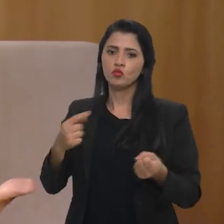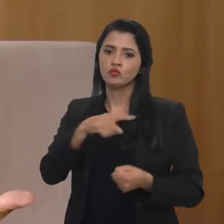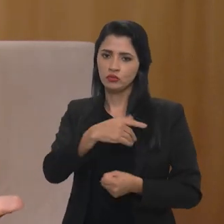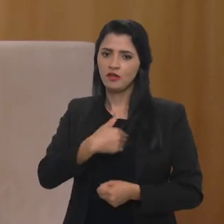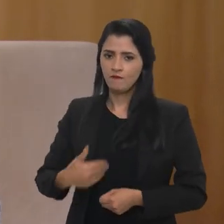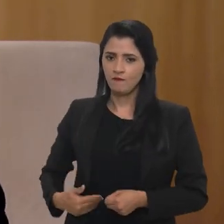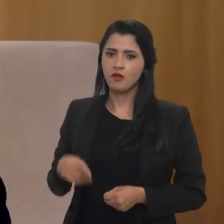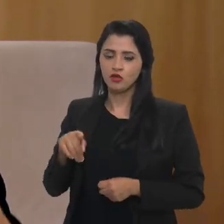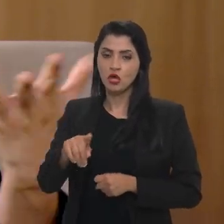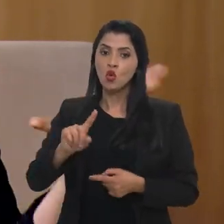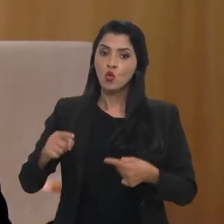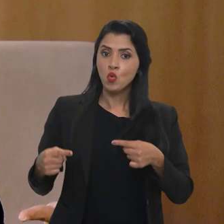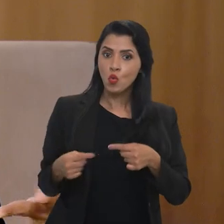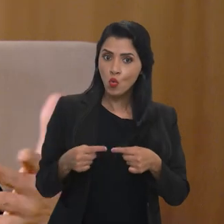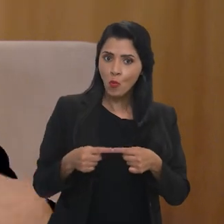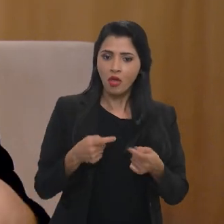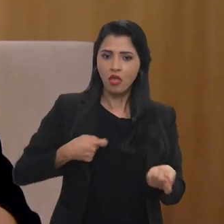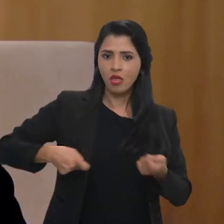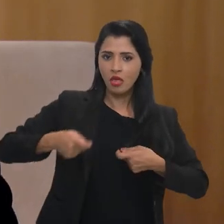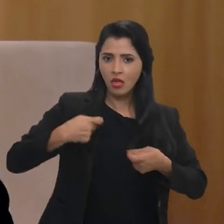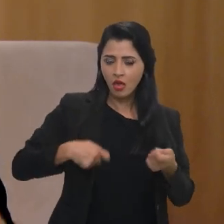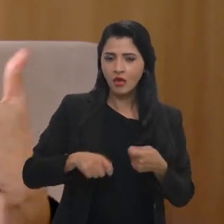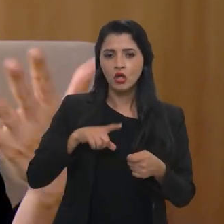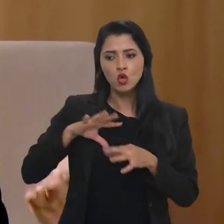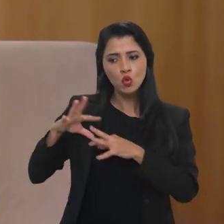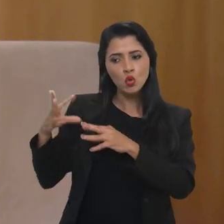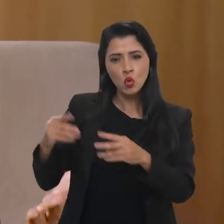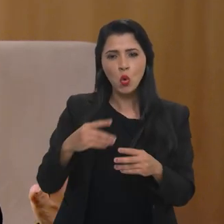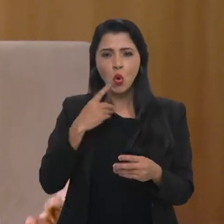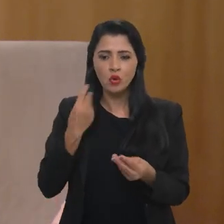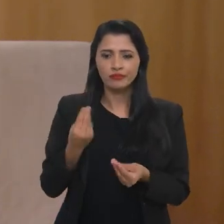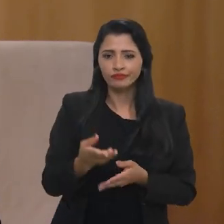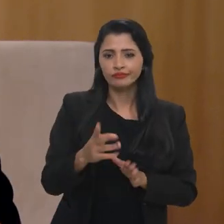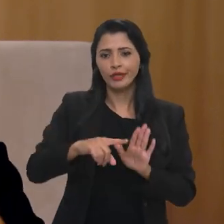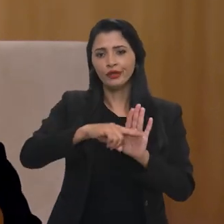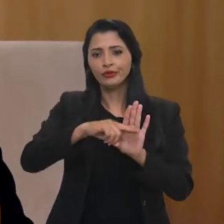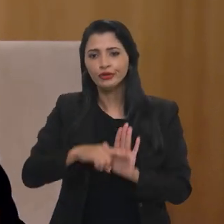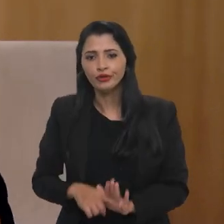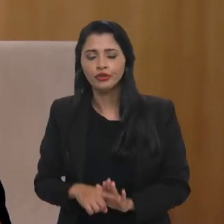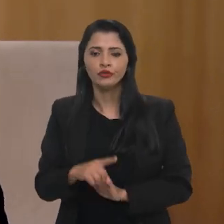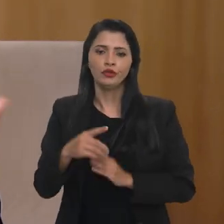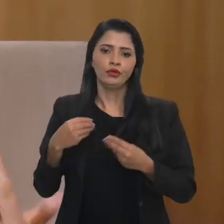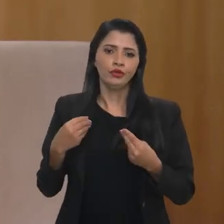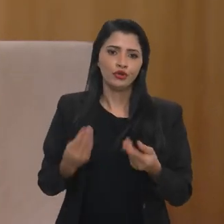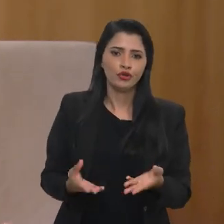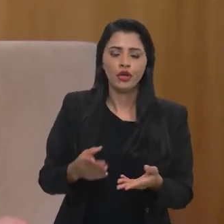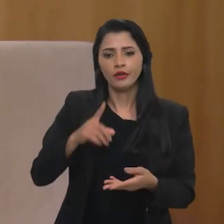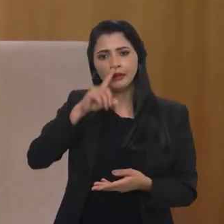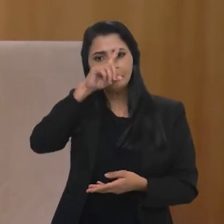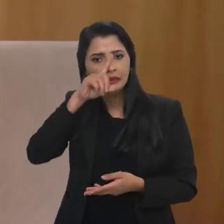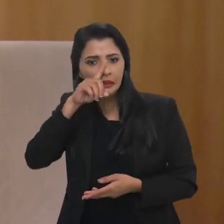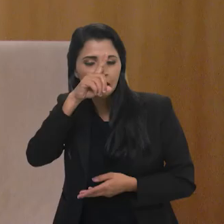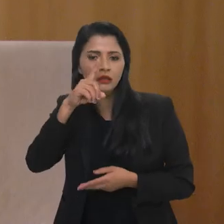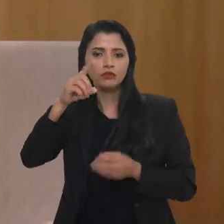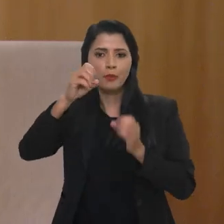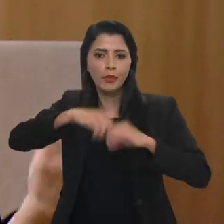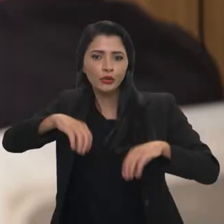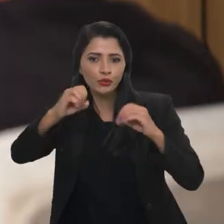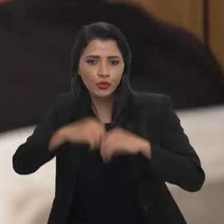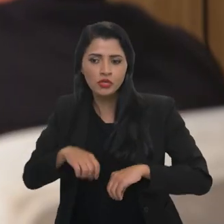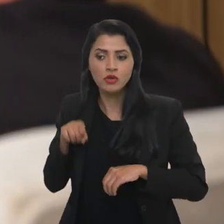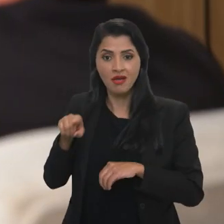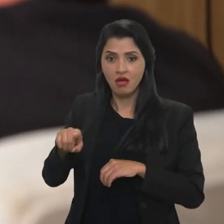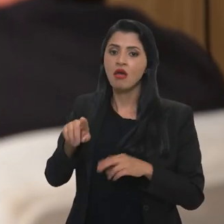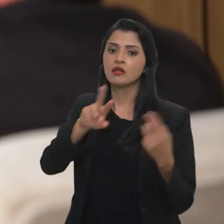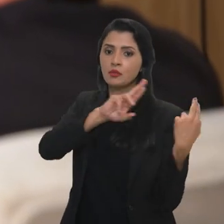responsabilização. Todos os negócios que geram externalidades negativas, que geram riscos, principalmente que causam danos, eles